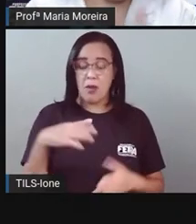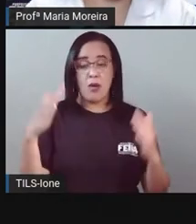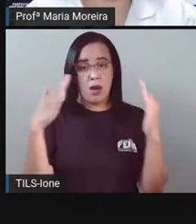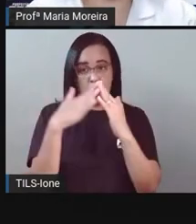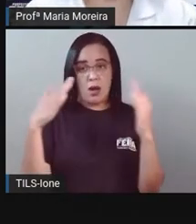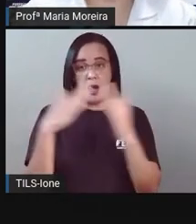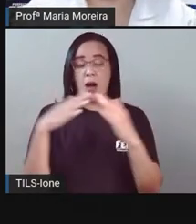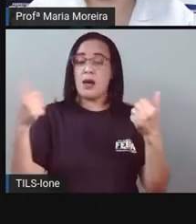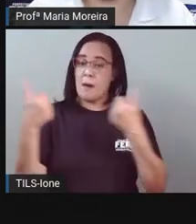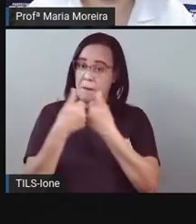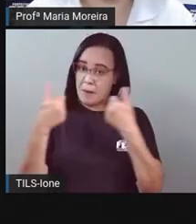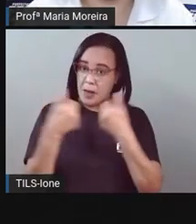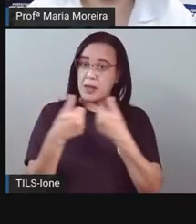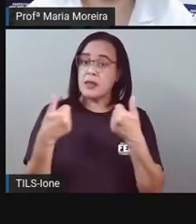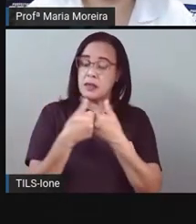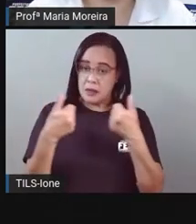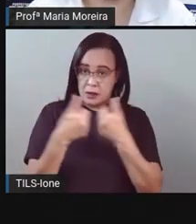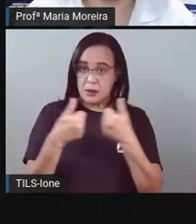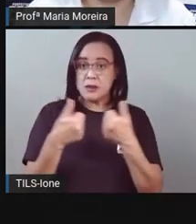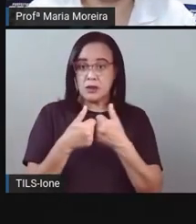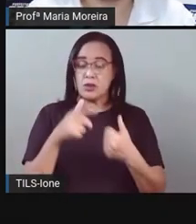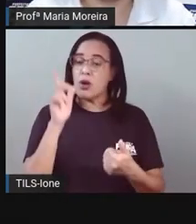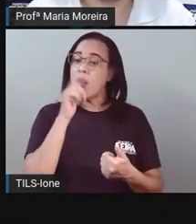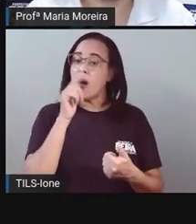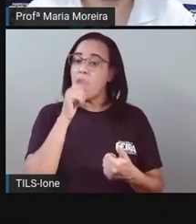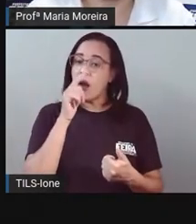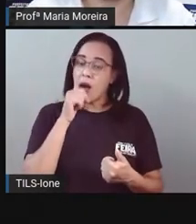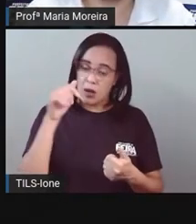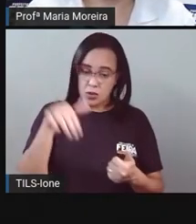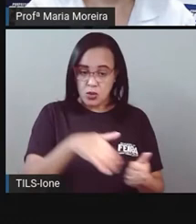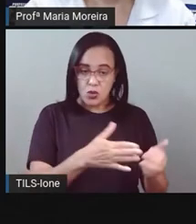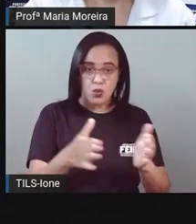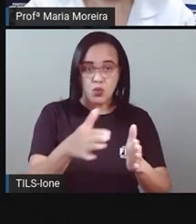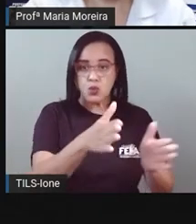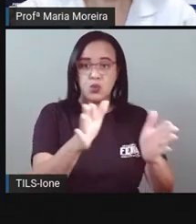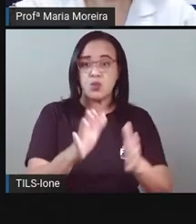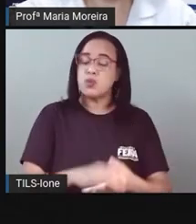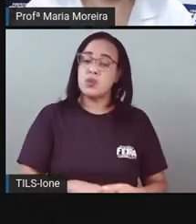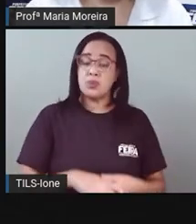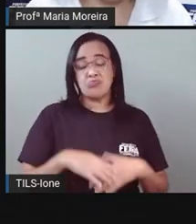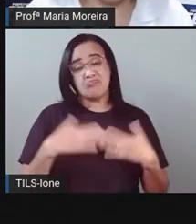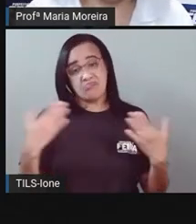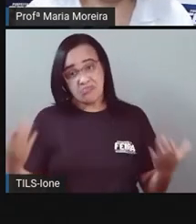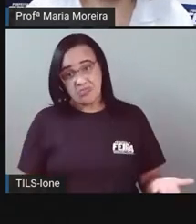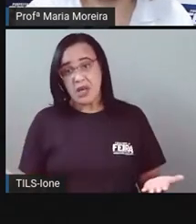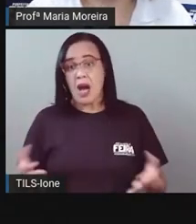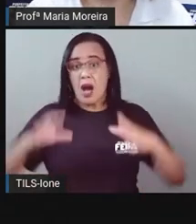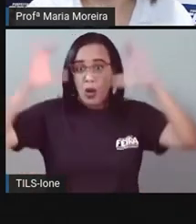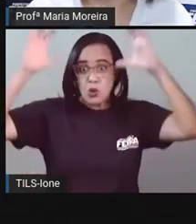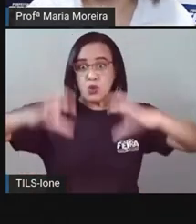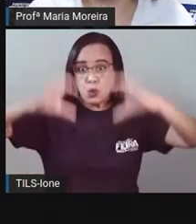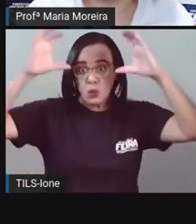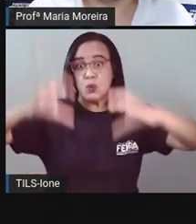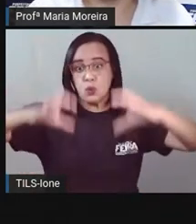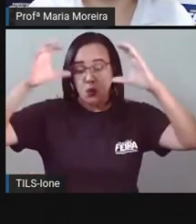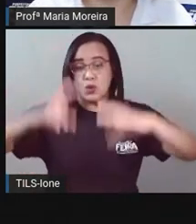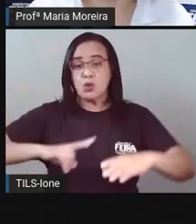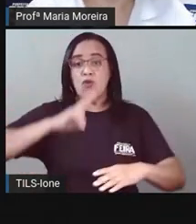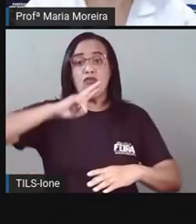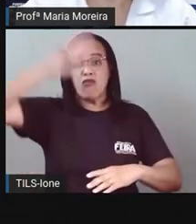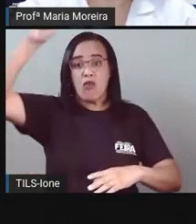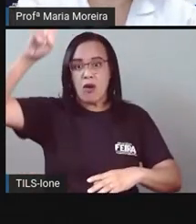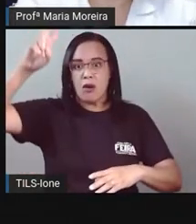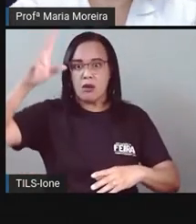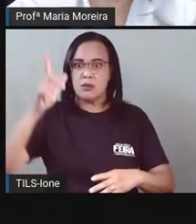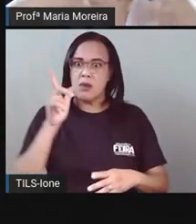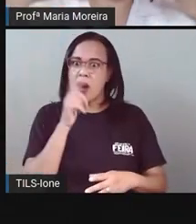riachos Córregos aí Não sei exatamente Como a prefeitura Prefere chamar E quando vem Aquela trovoada Ele transborda, né?